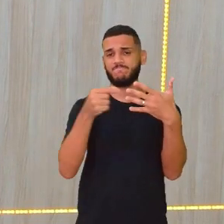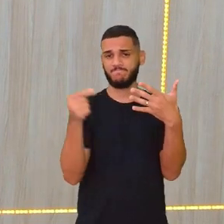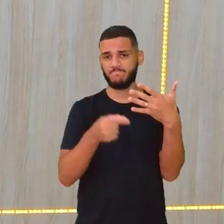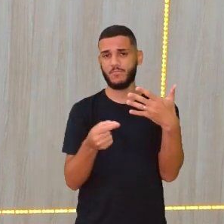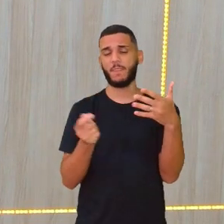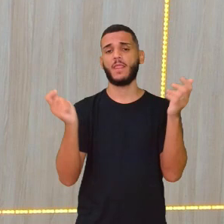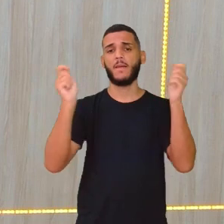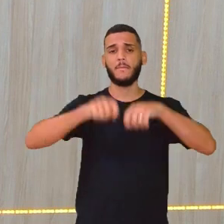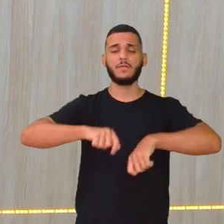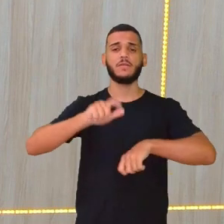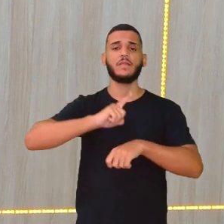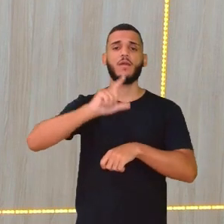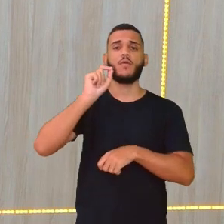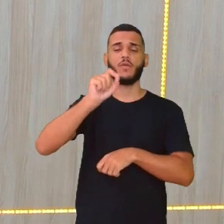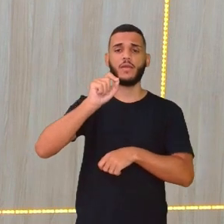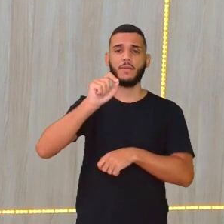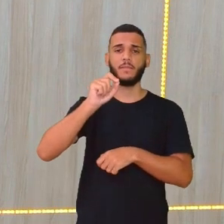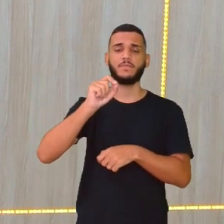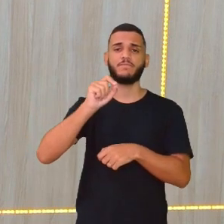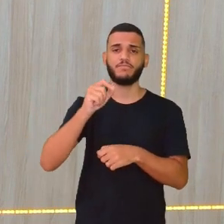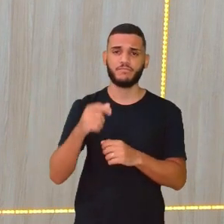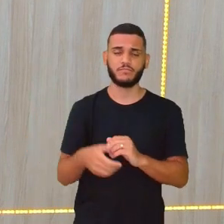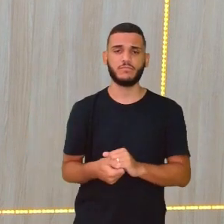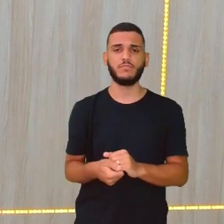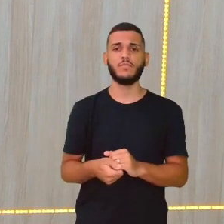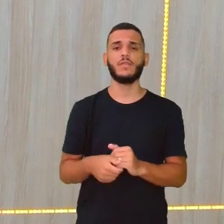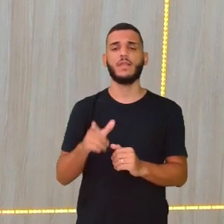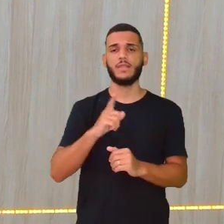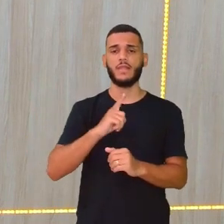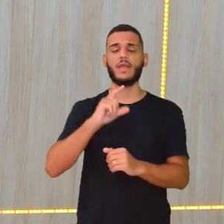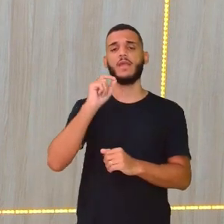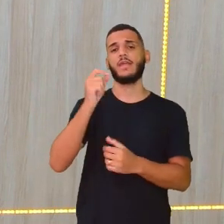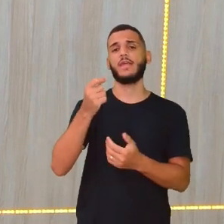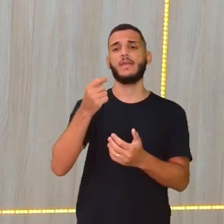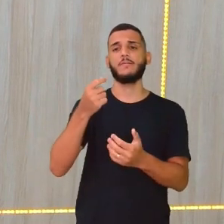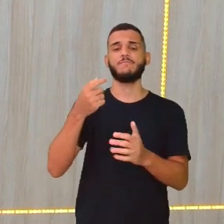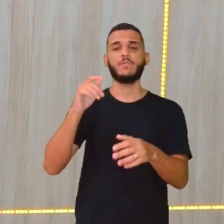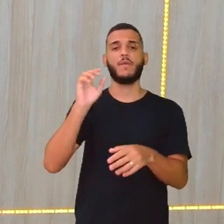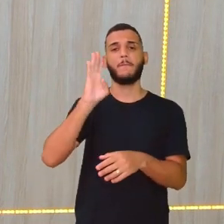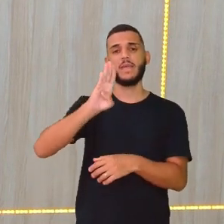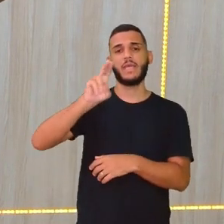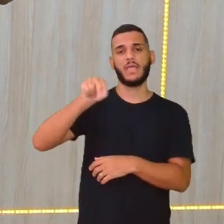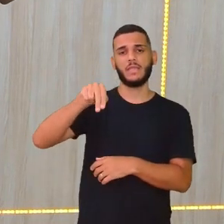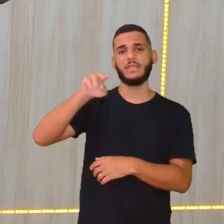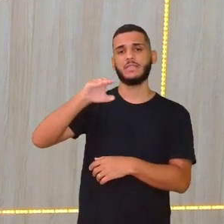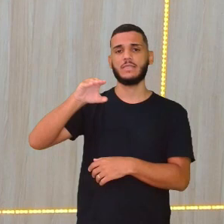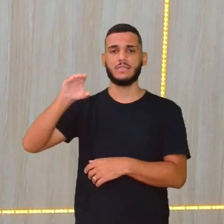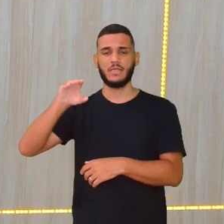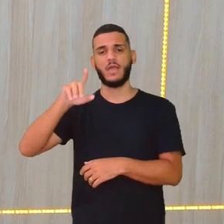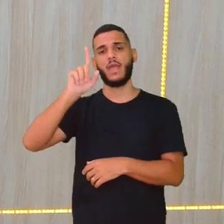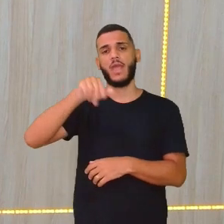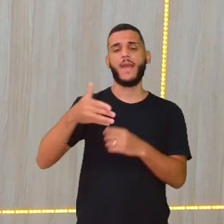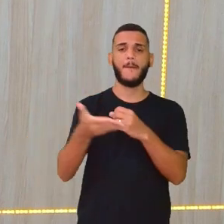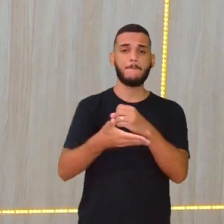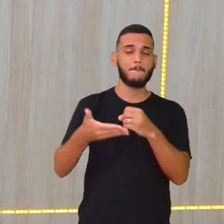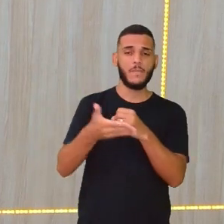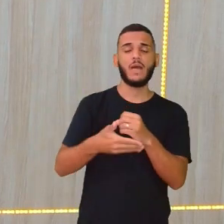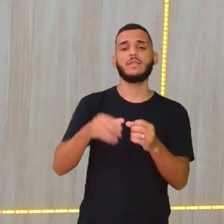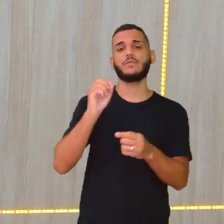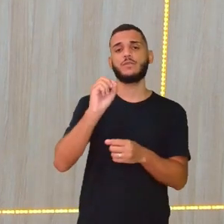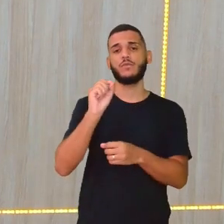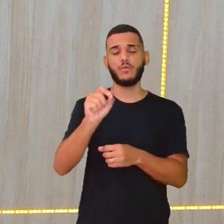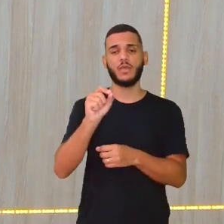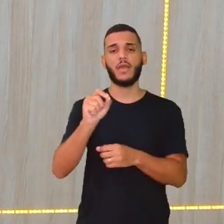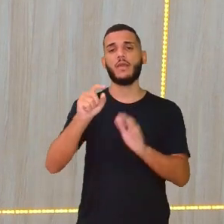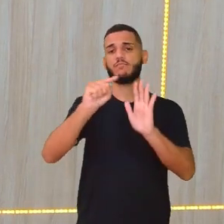posta lá na nossa base, né? Do nosso currículo, na nossa BNCC. Então, é a nossa